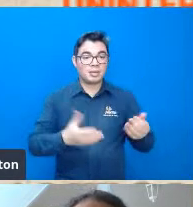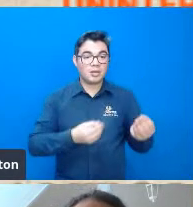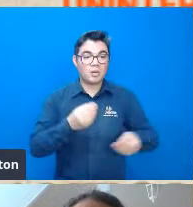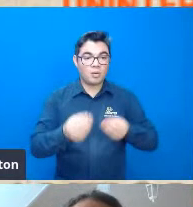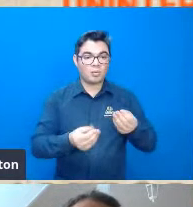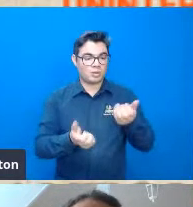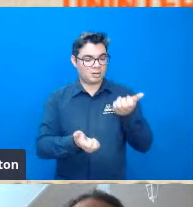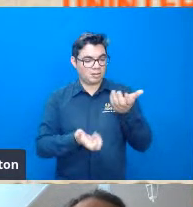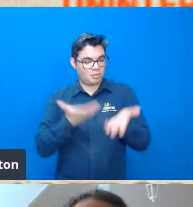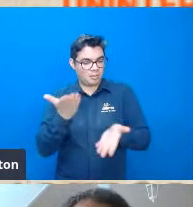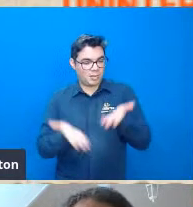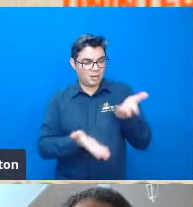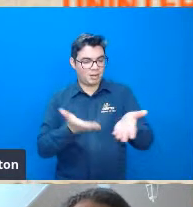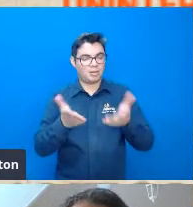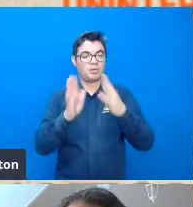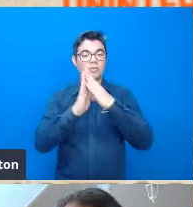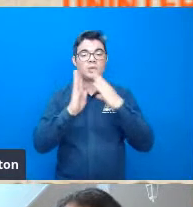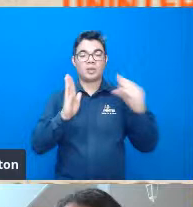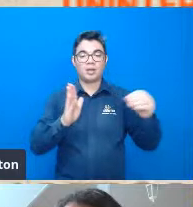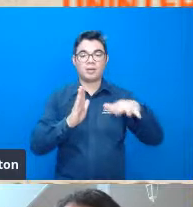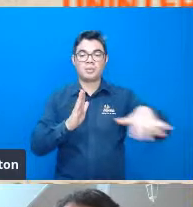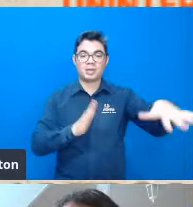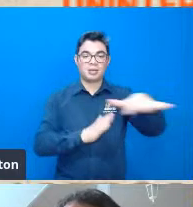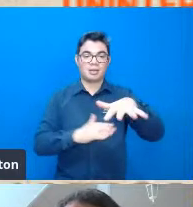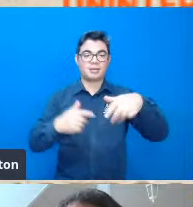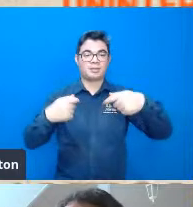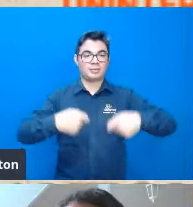tratamento de modelos ambientais